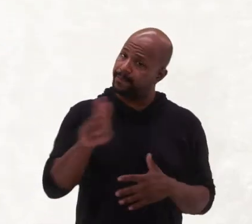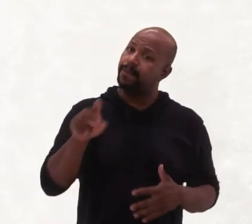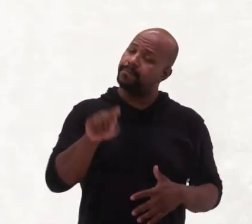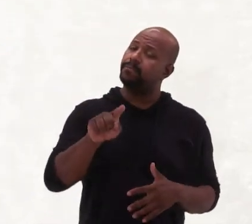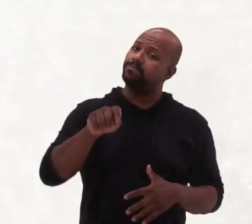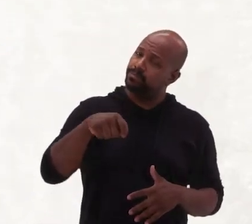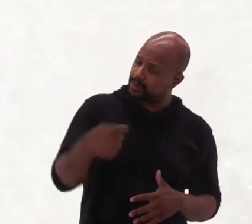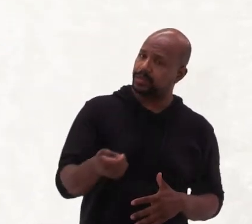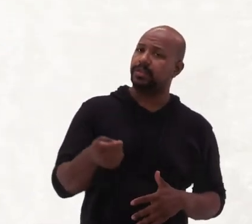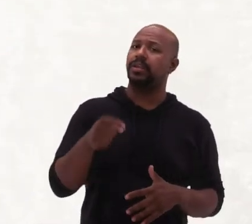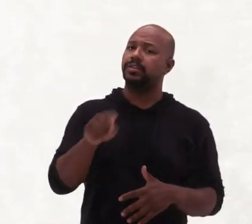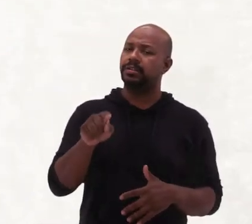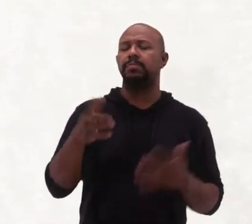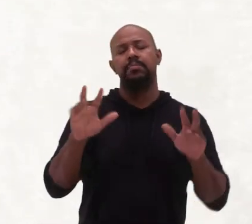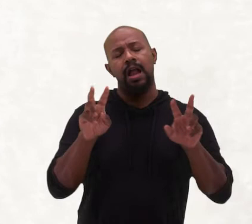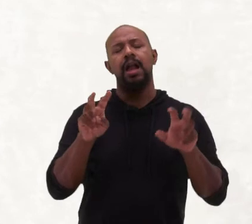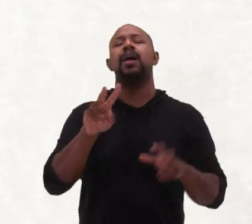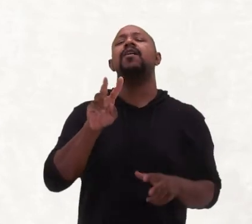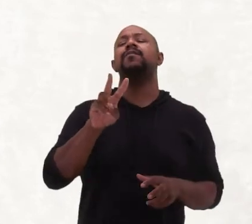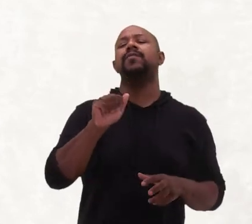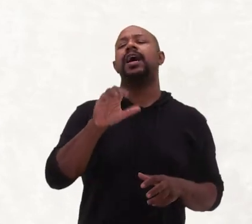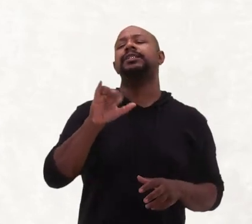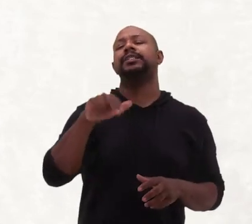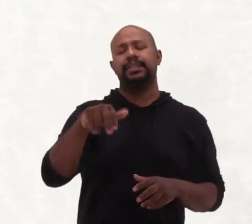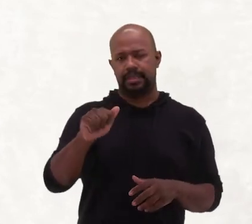passou, ele passou a chamar de vacina.